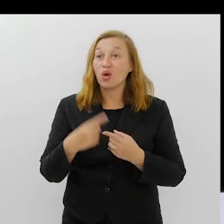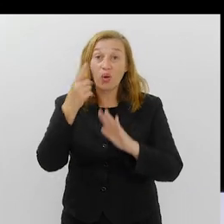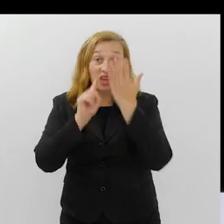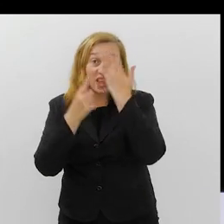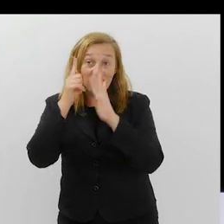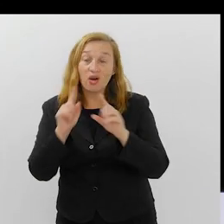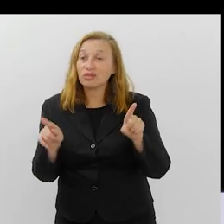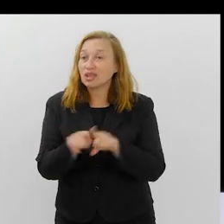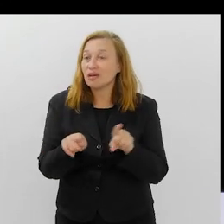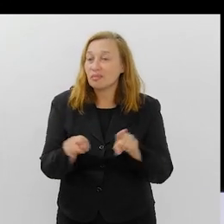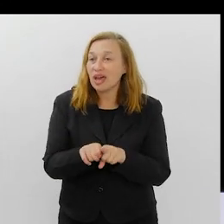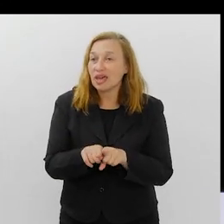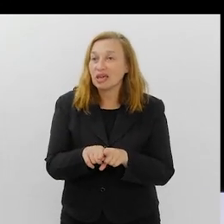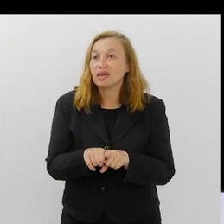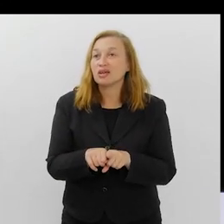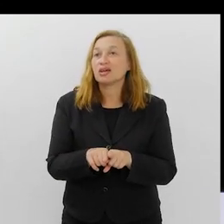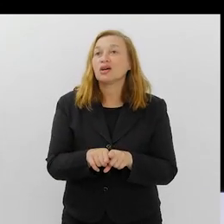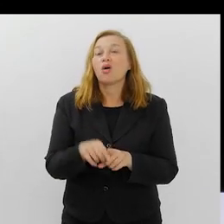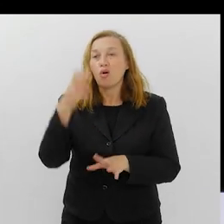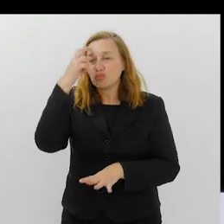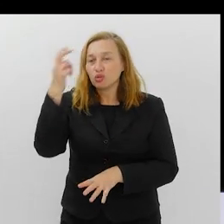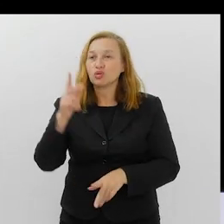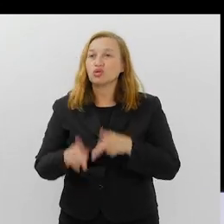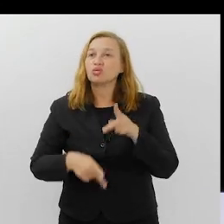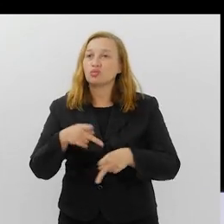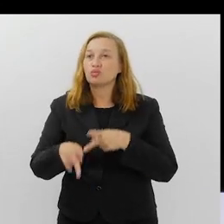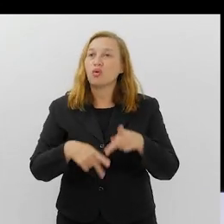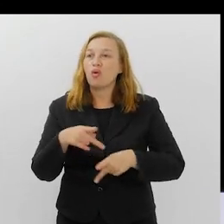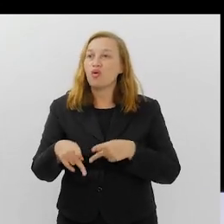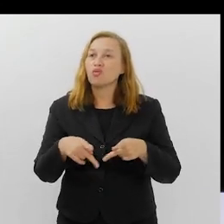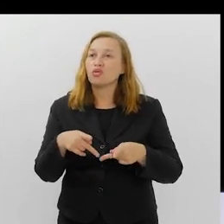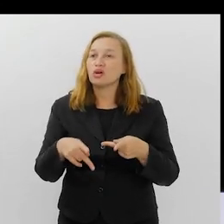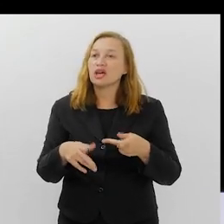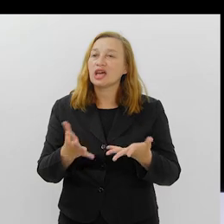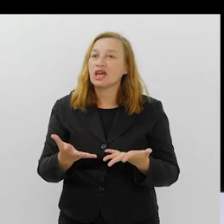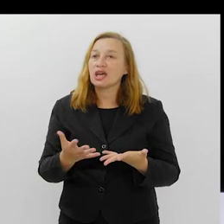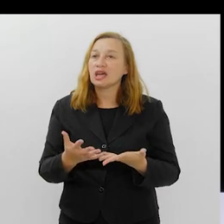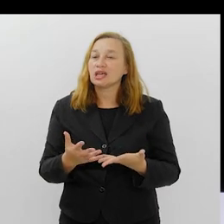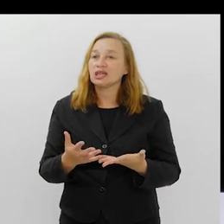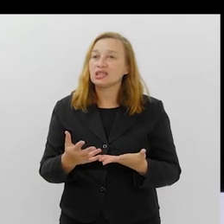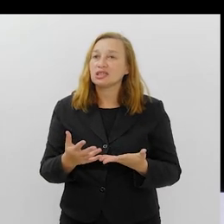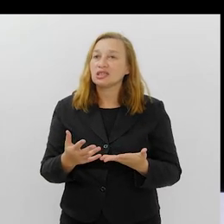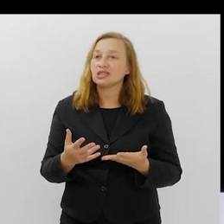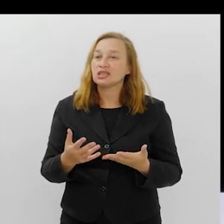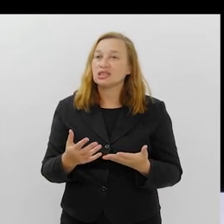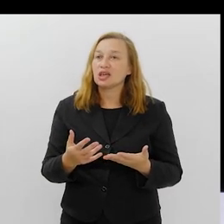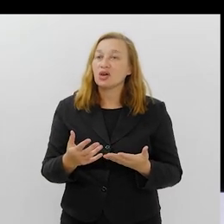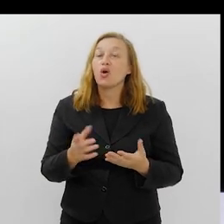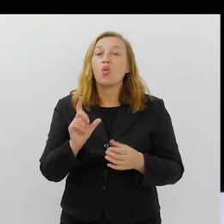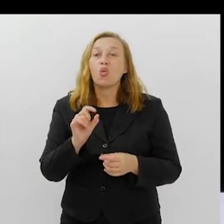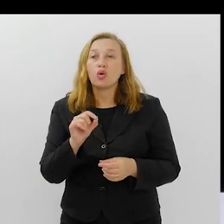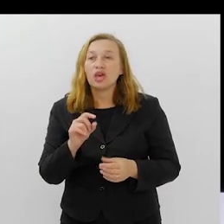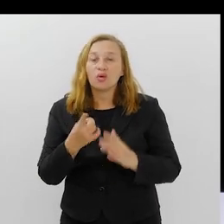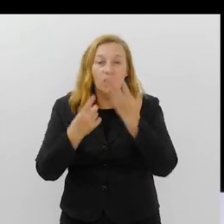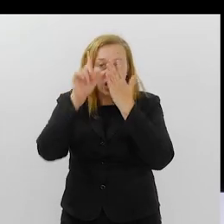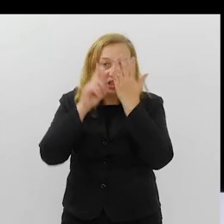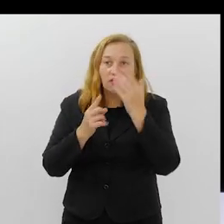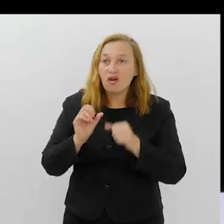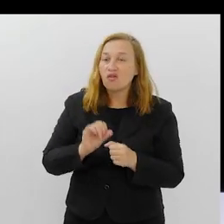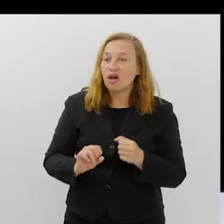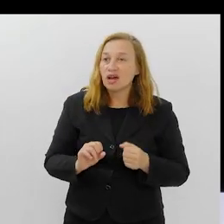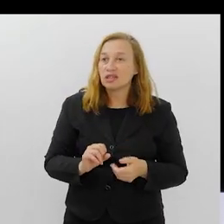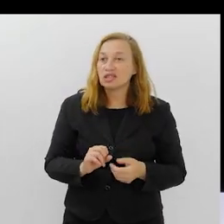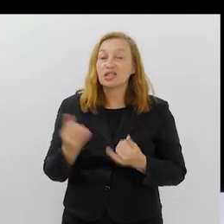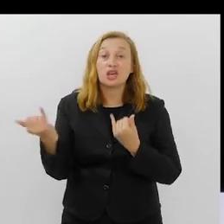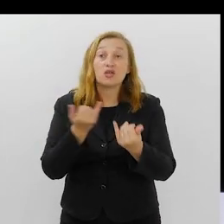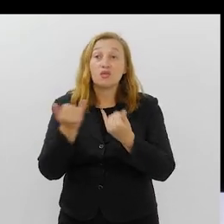porque o carnaval também, como cultura popular, vive muito de citações. o que o carnaval também faz?